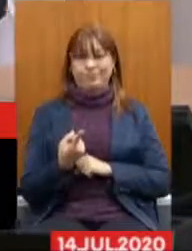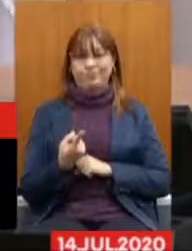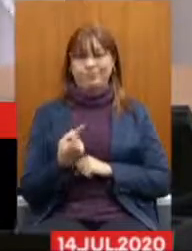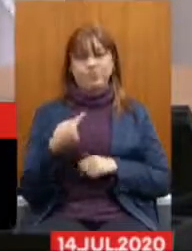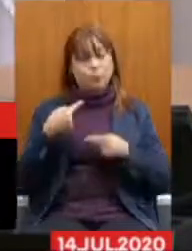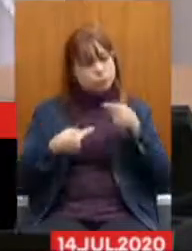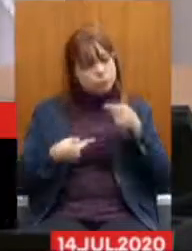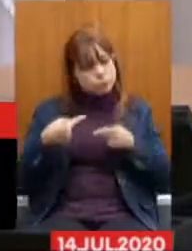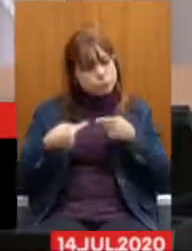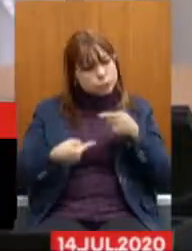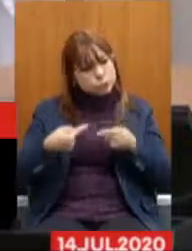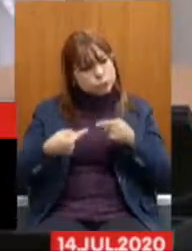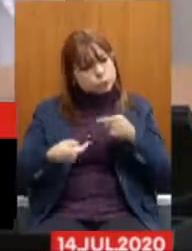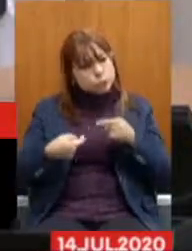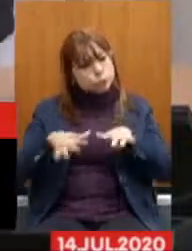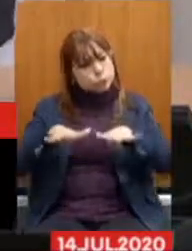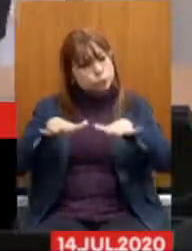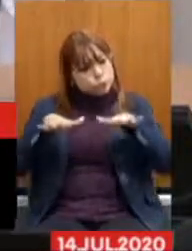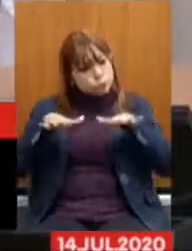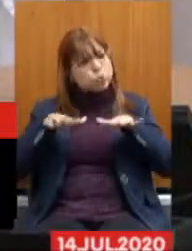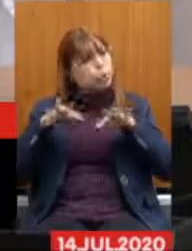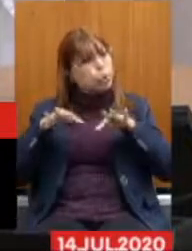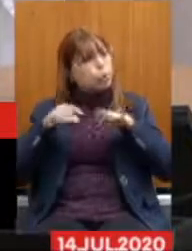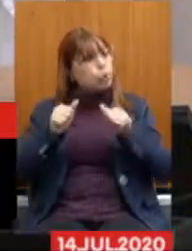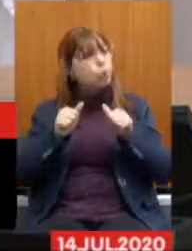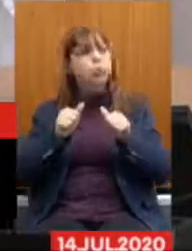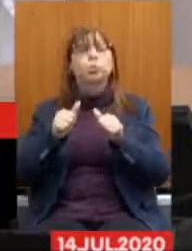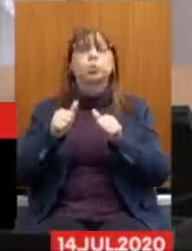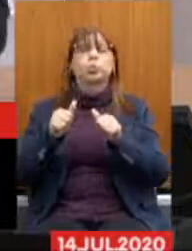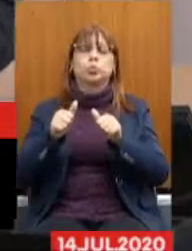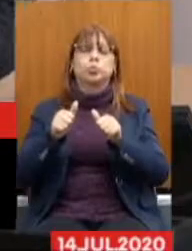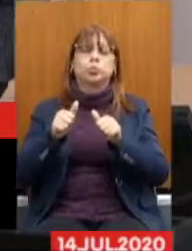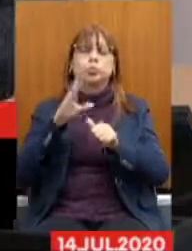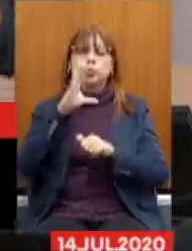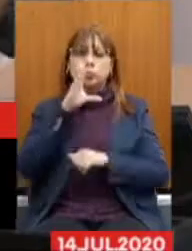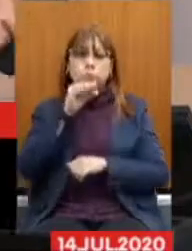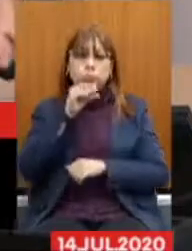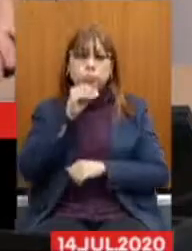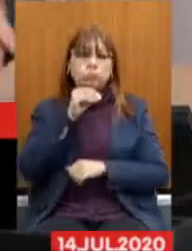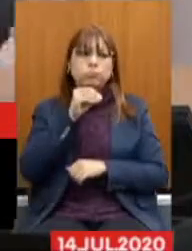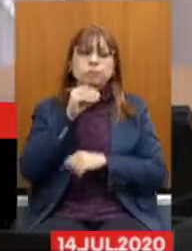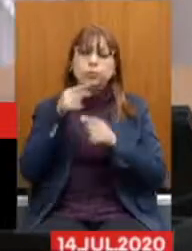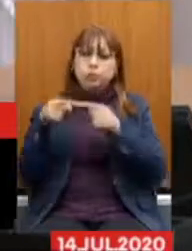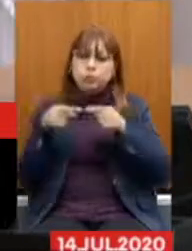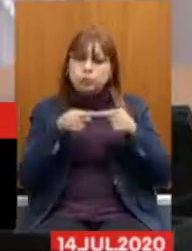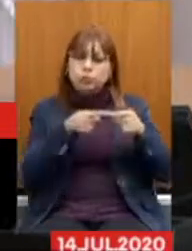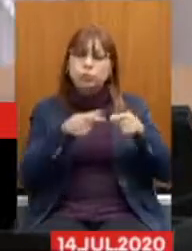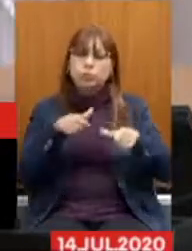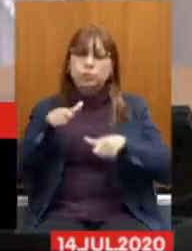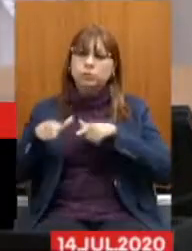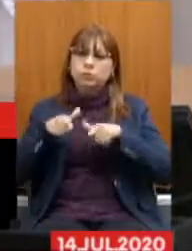debate com todos os trabalhadores de todos os poderes do serviço público aqui nessa casa.